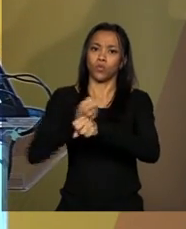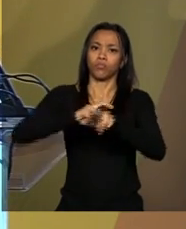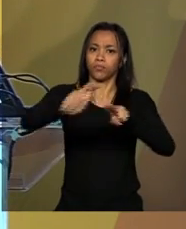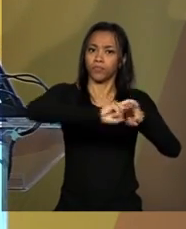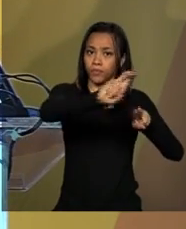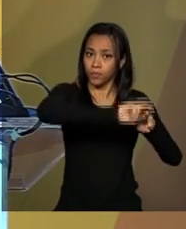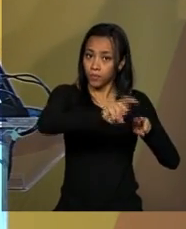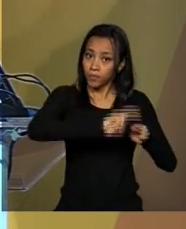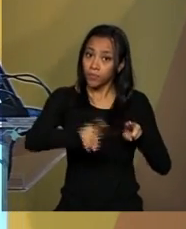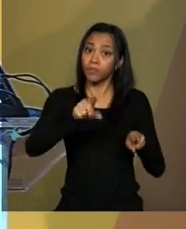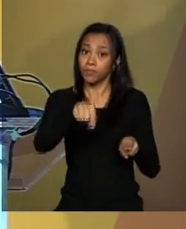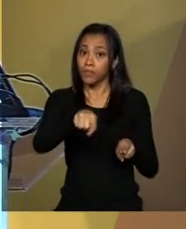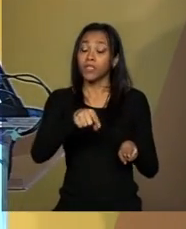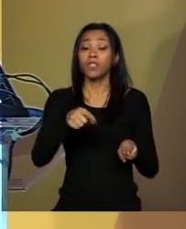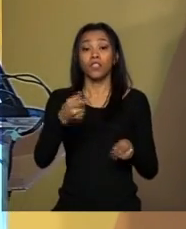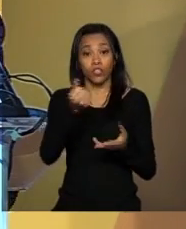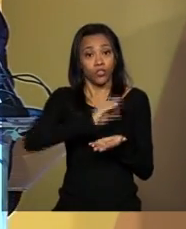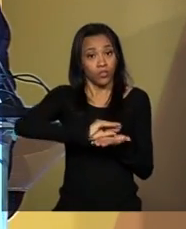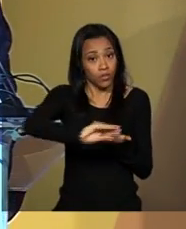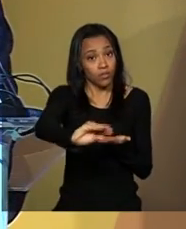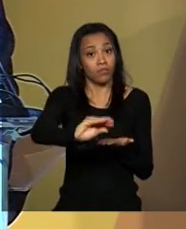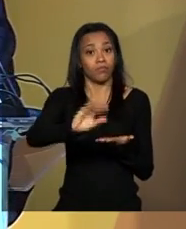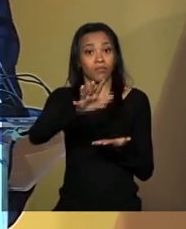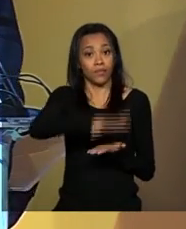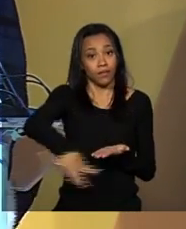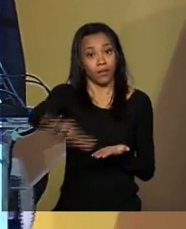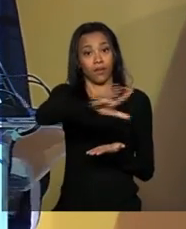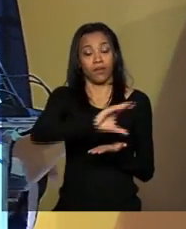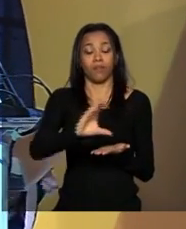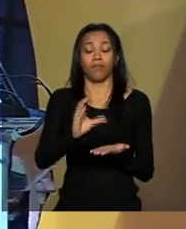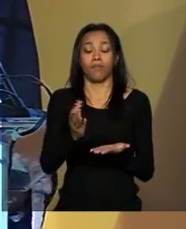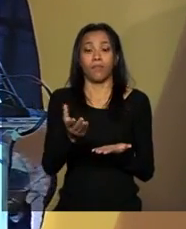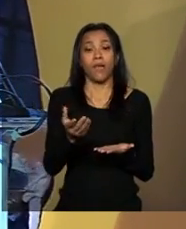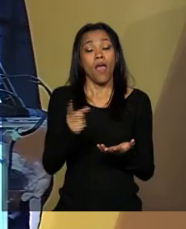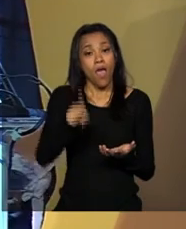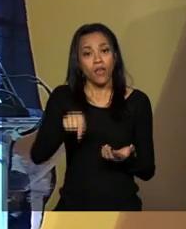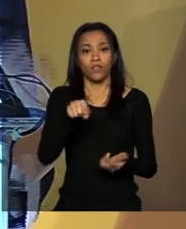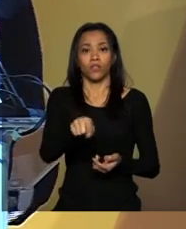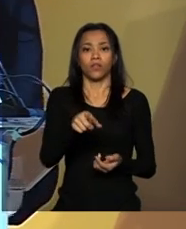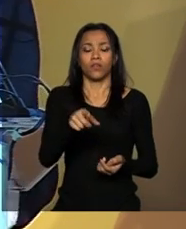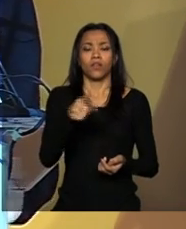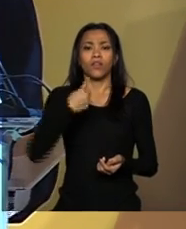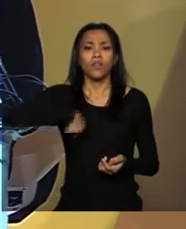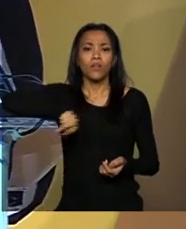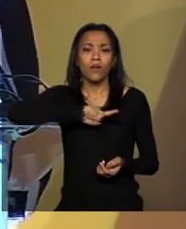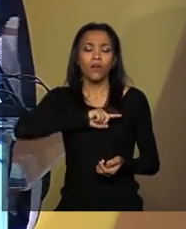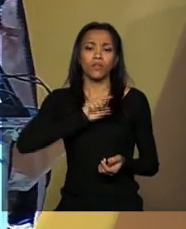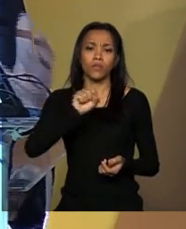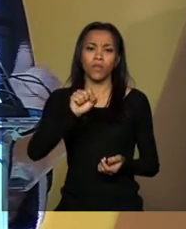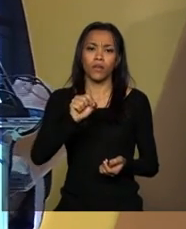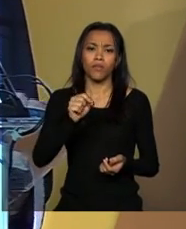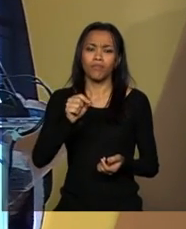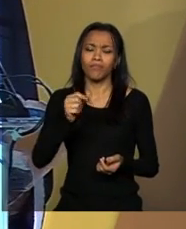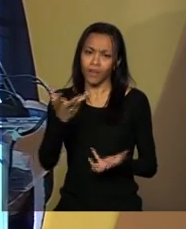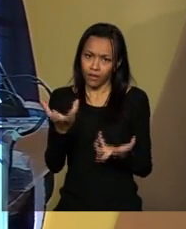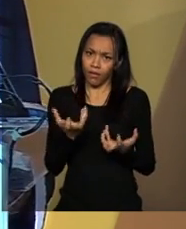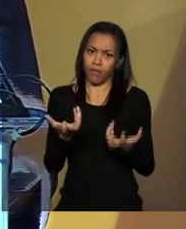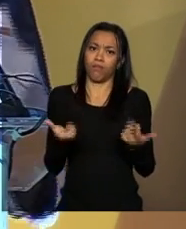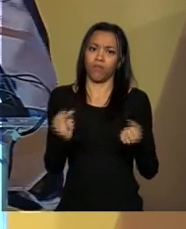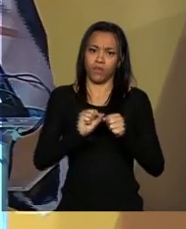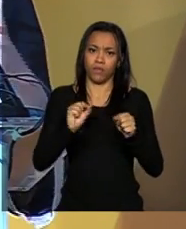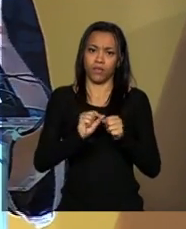É essa a demanda sobre nós. É exatamente isso que nós procuramos fazer.